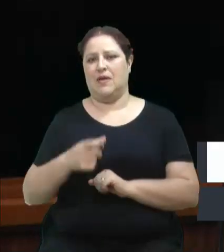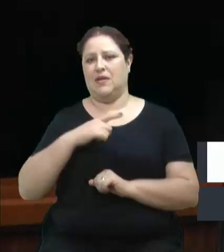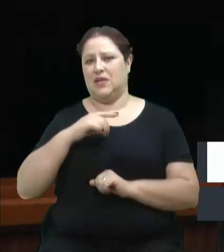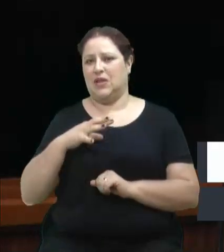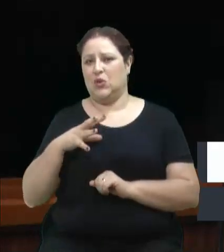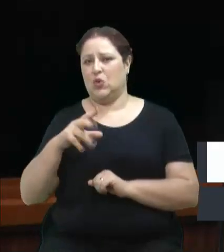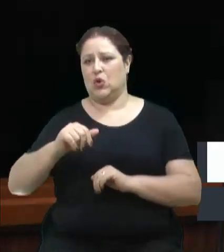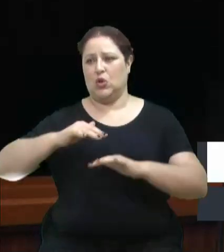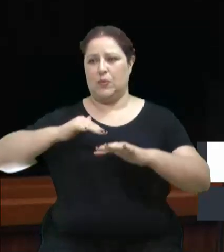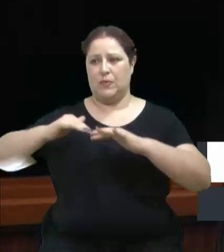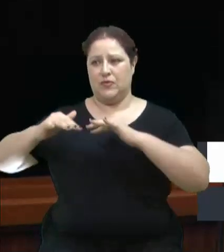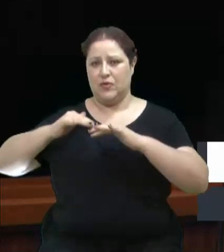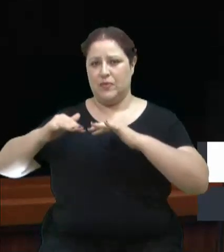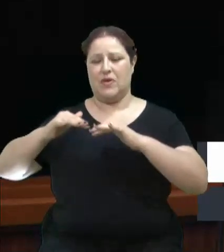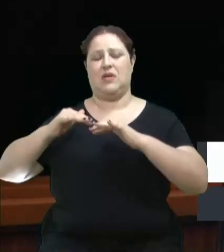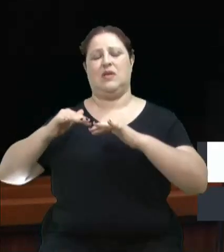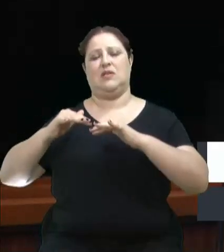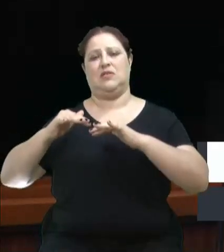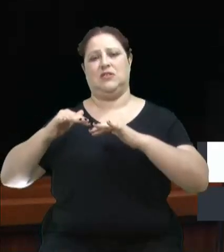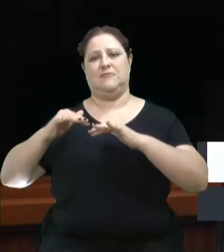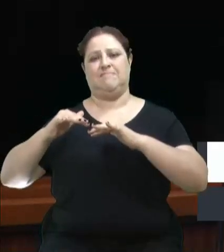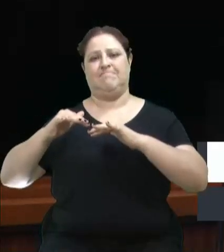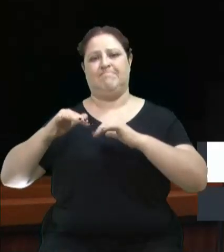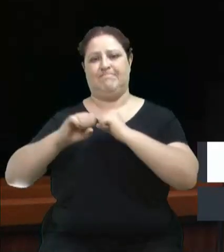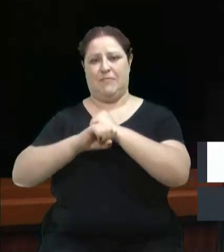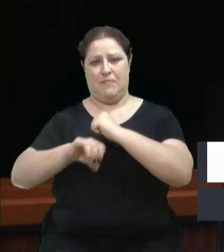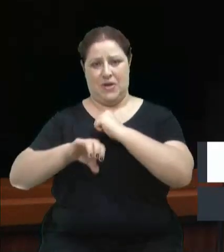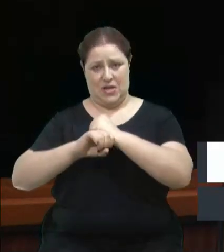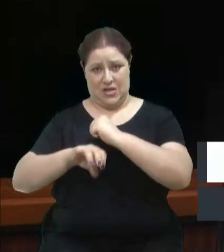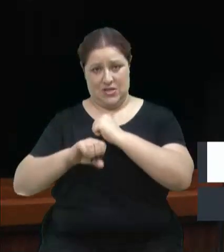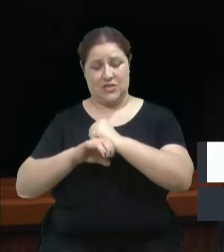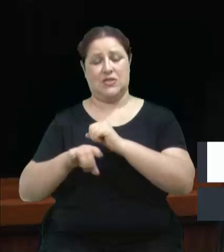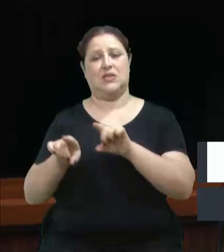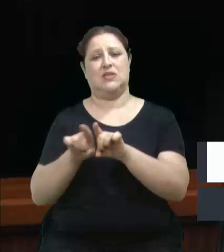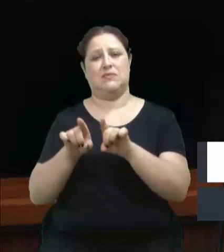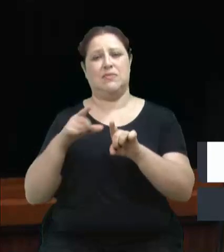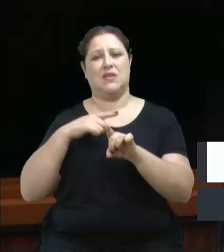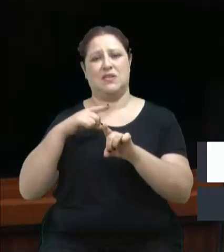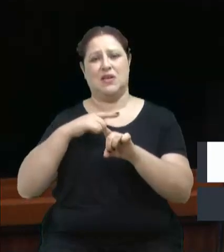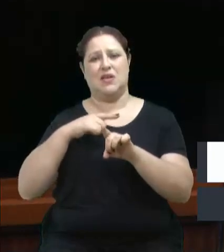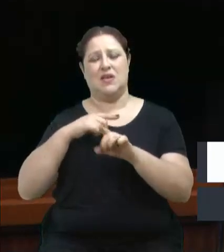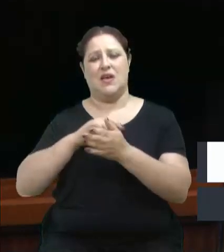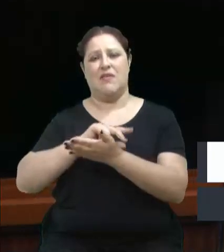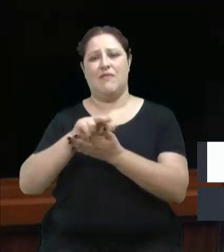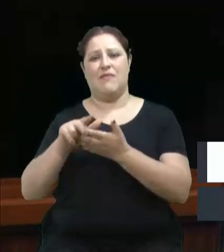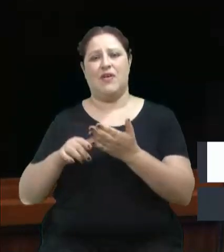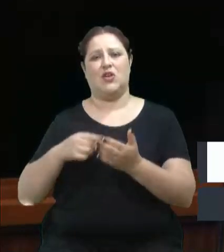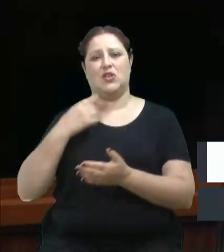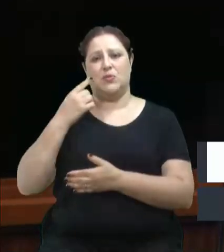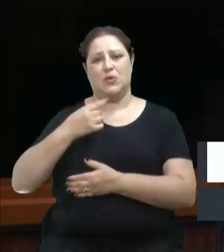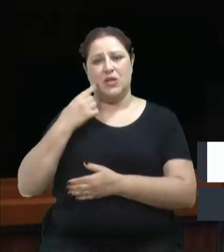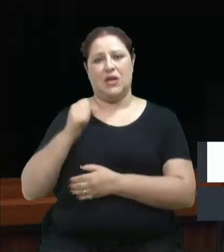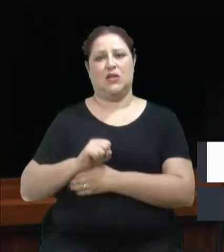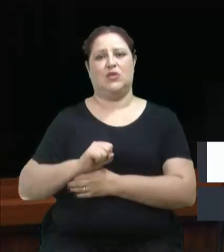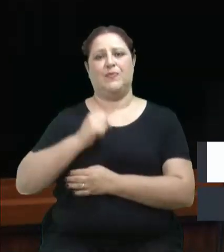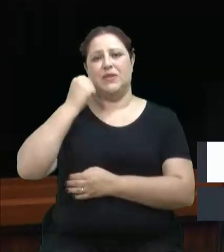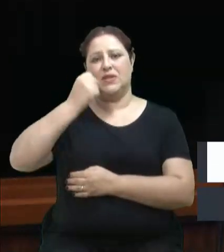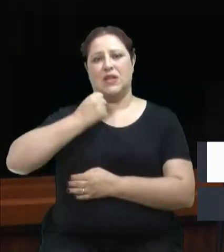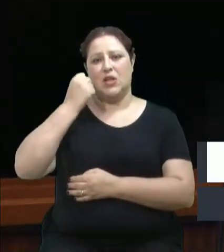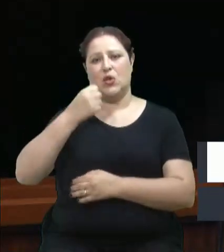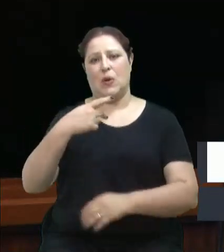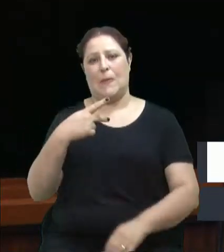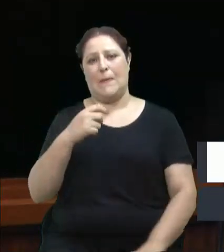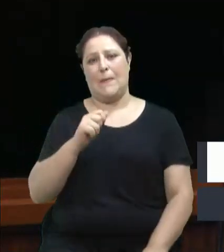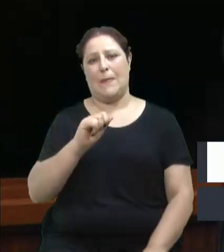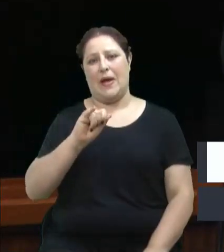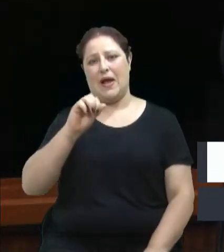movimentação da imprensa, está tendo vários deputados, o senador Paim está entrando em